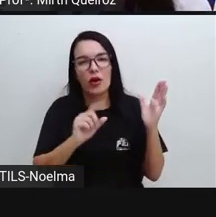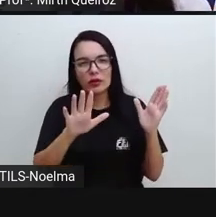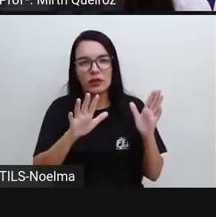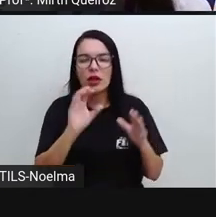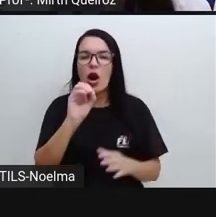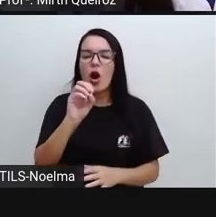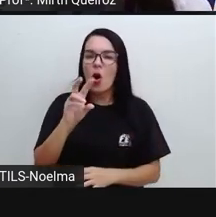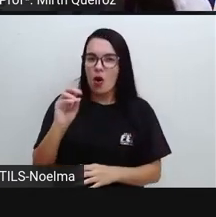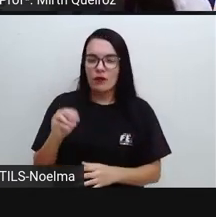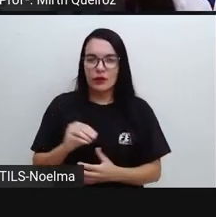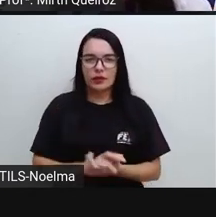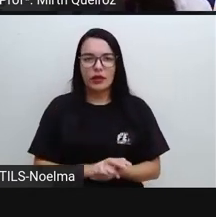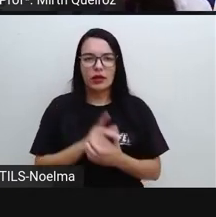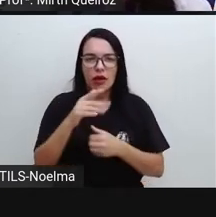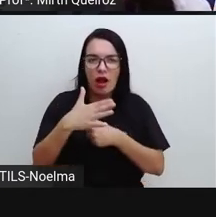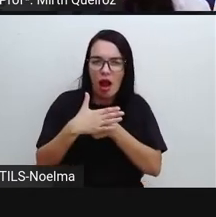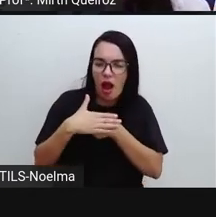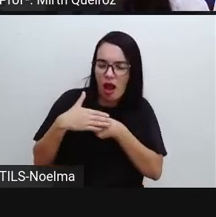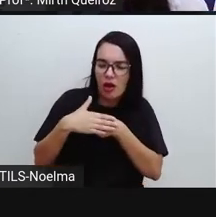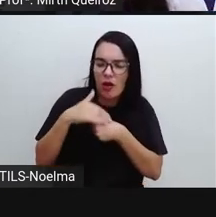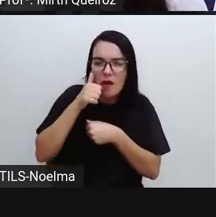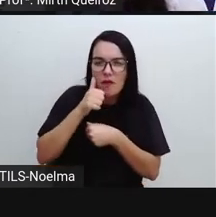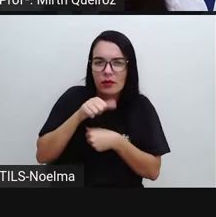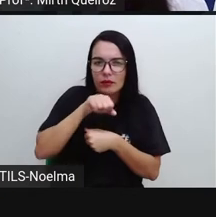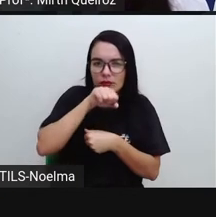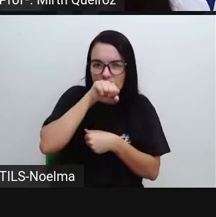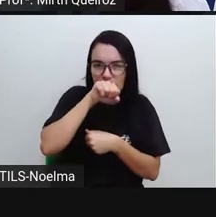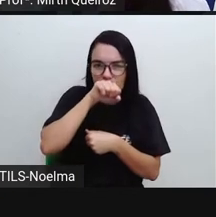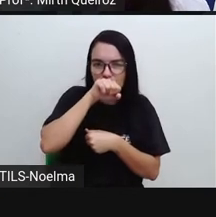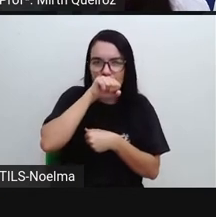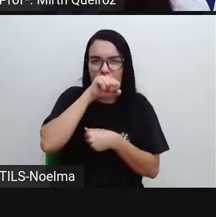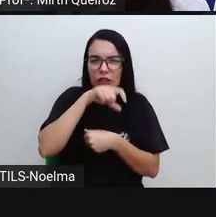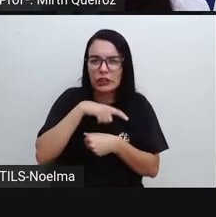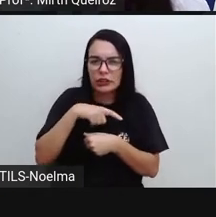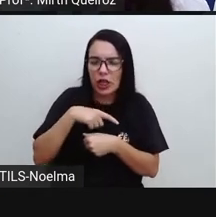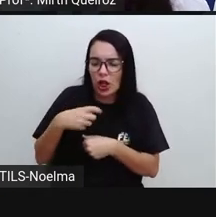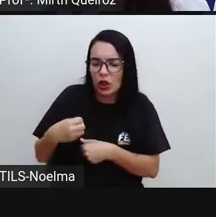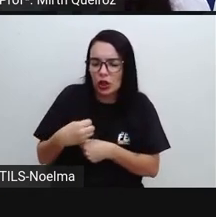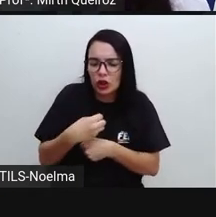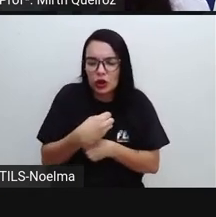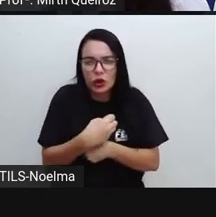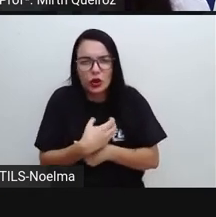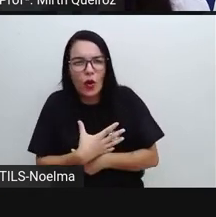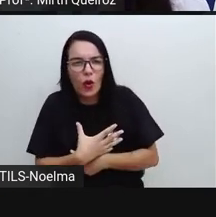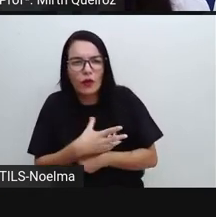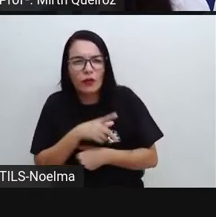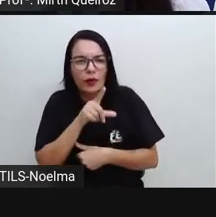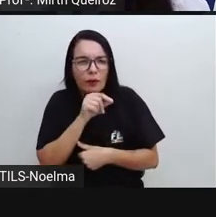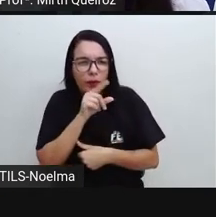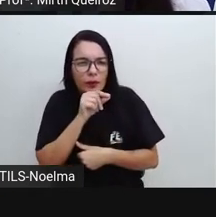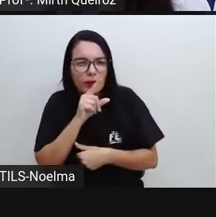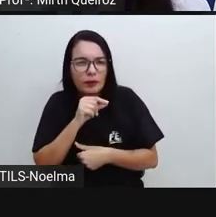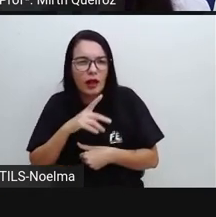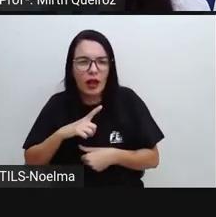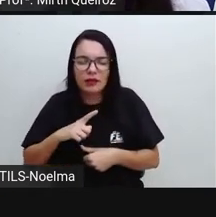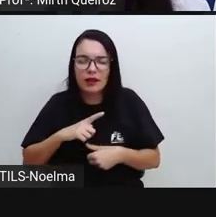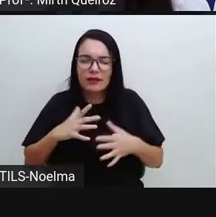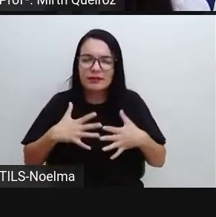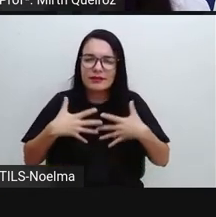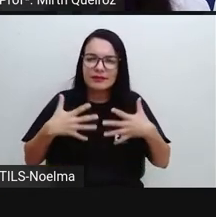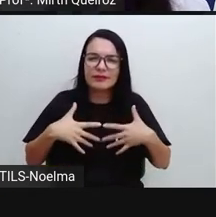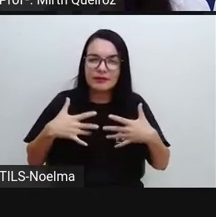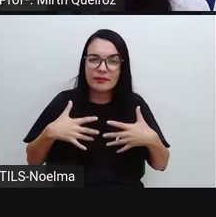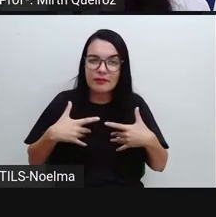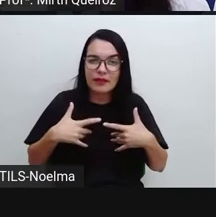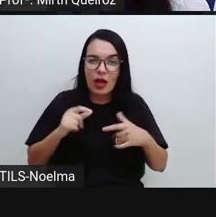O ovo acolhe da fêmea canora este novo urdume que animosa, tirando-o